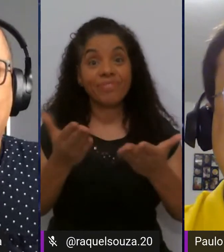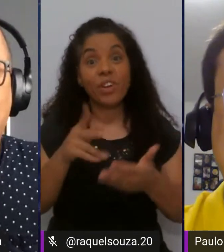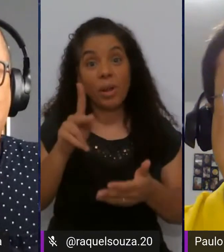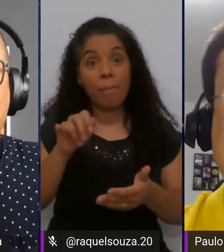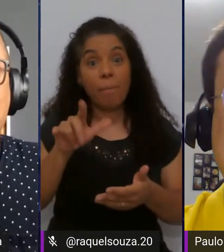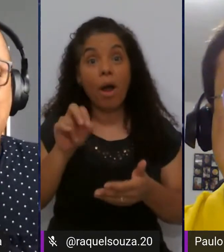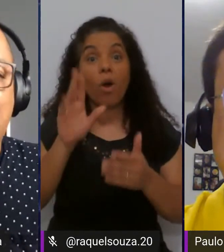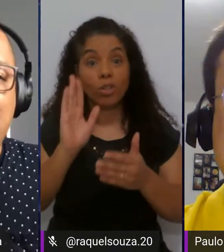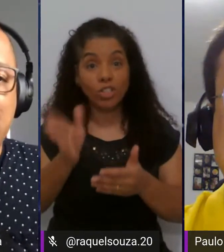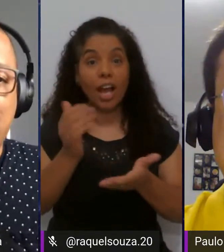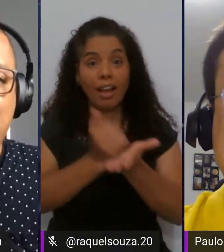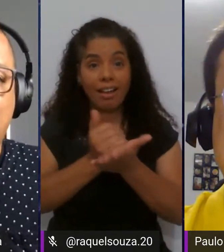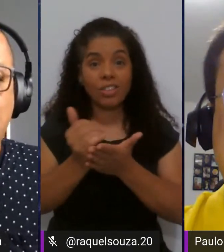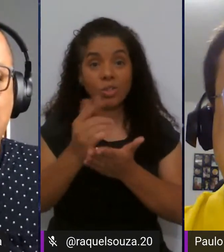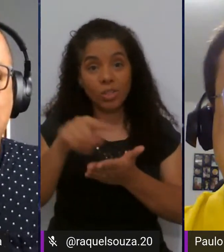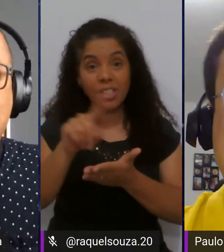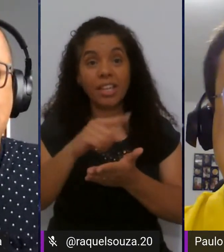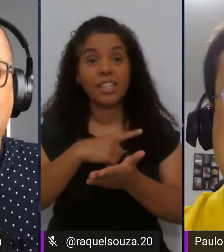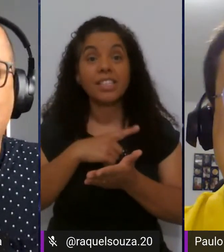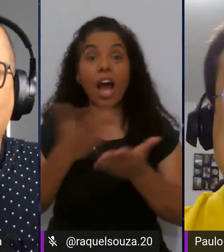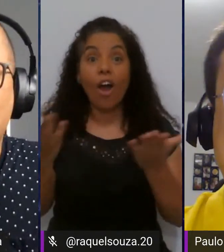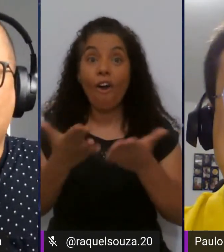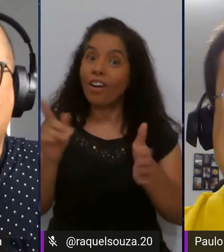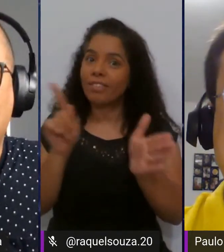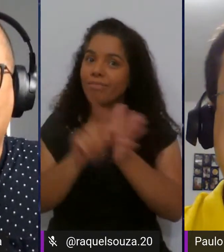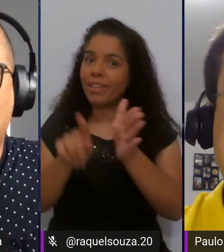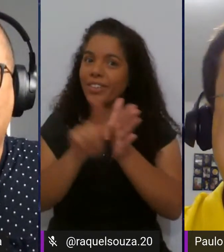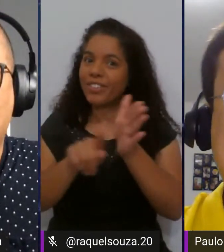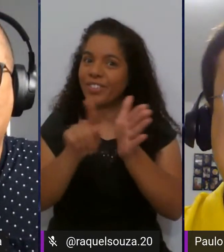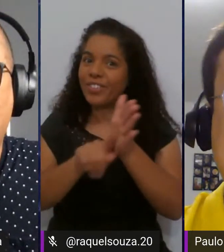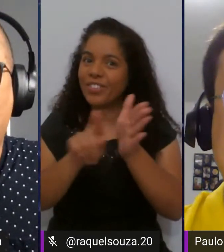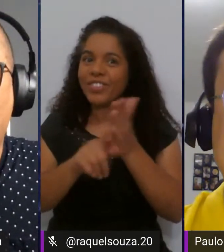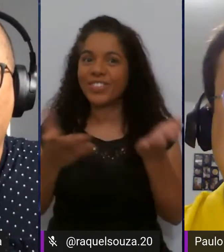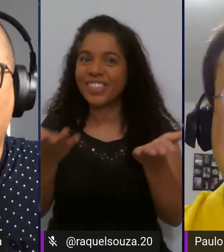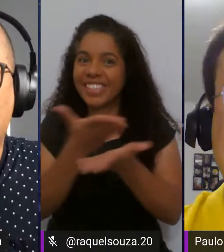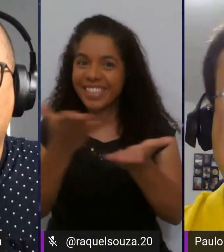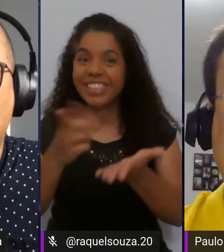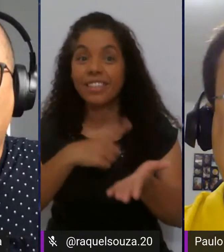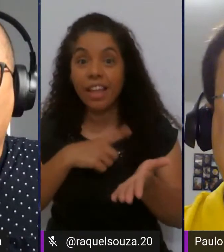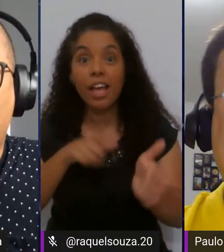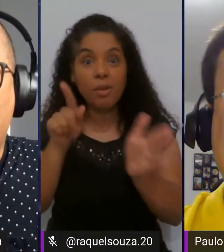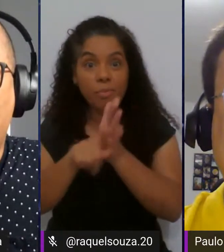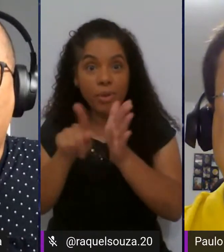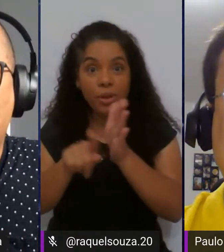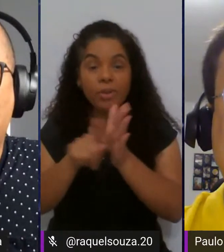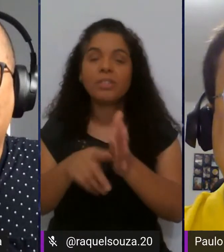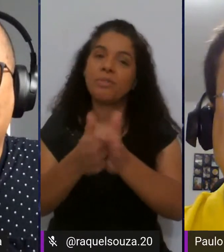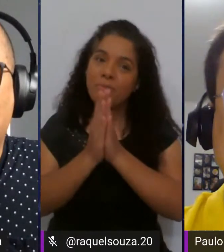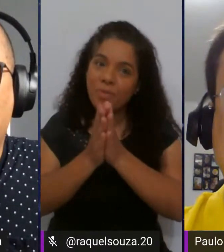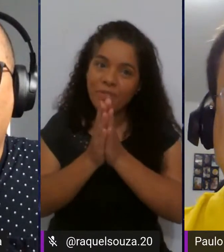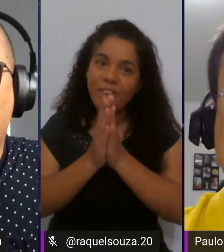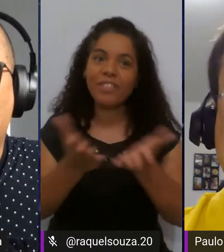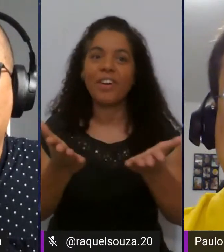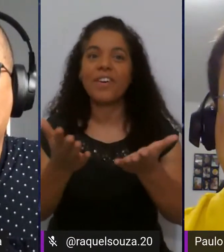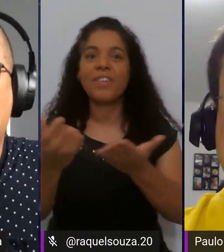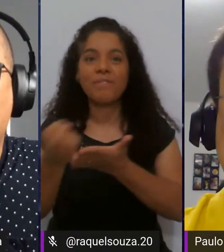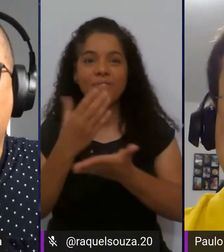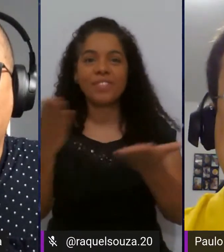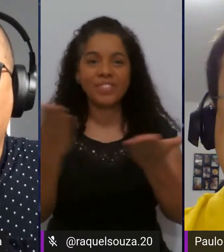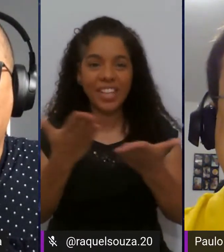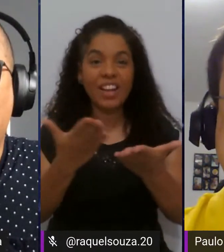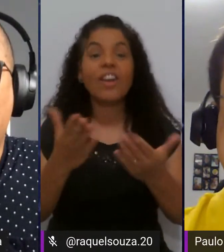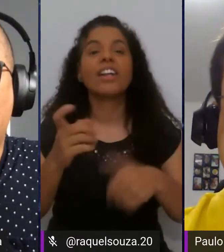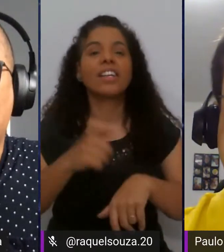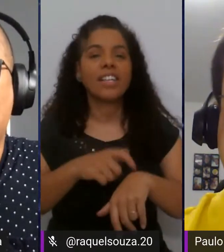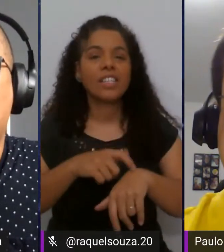introduziu aí, são os momentos das perguntas, né? Então, se vocês têm perguntas, por favor, mandem agora, esse é o